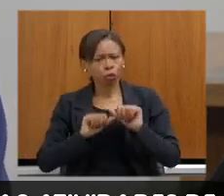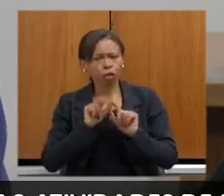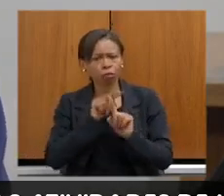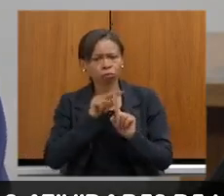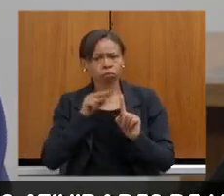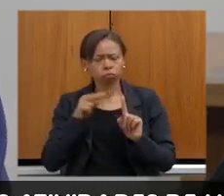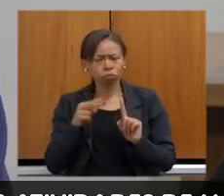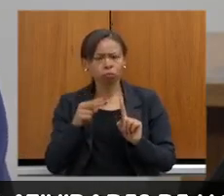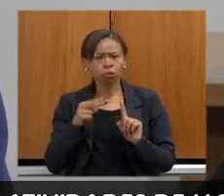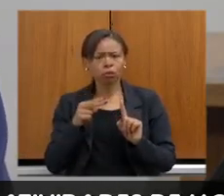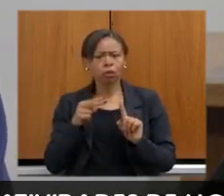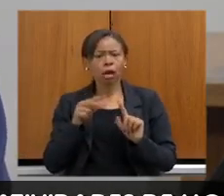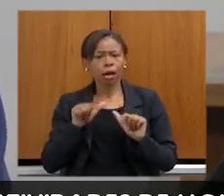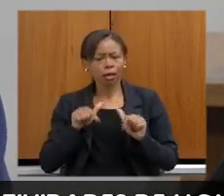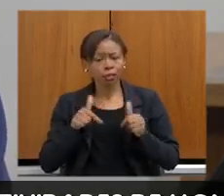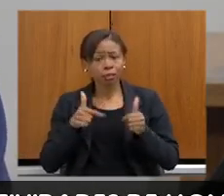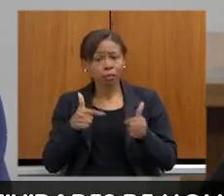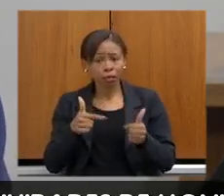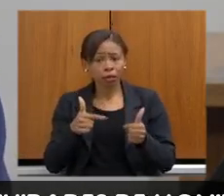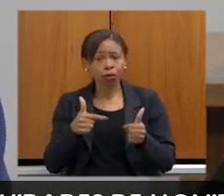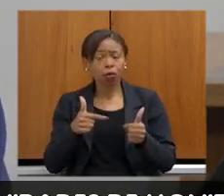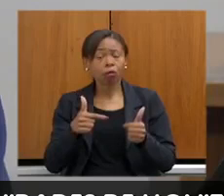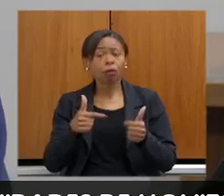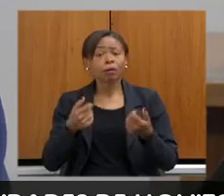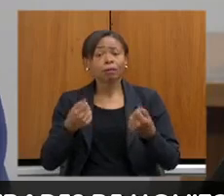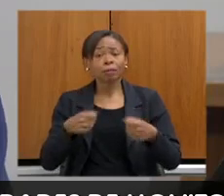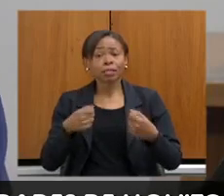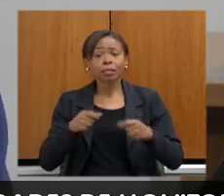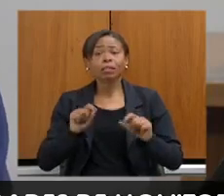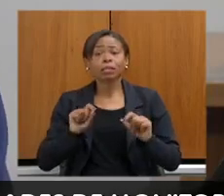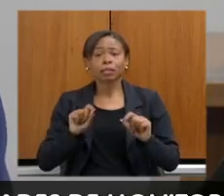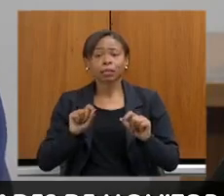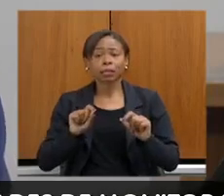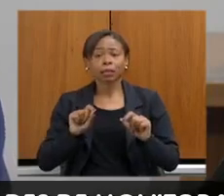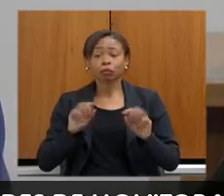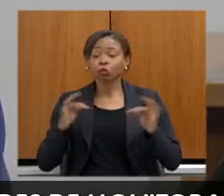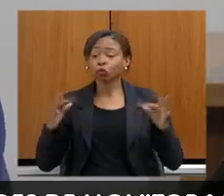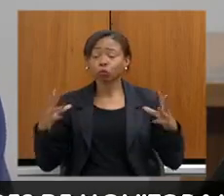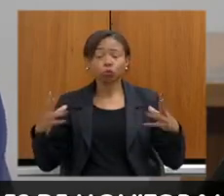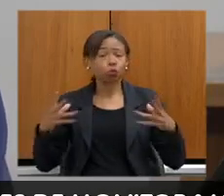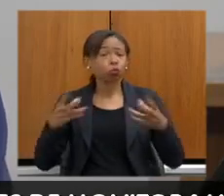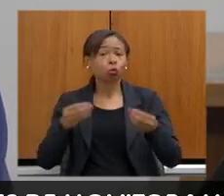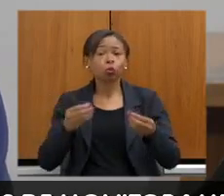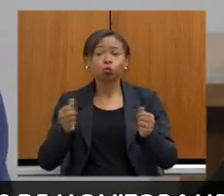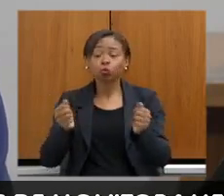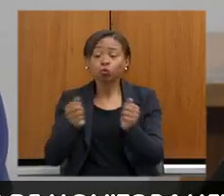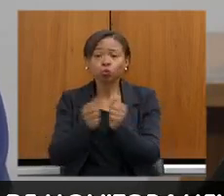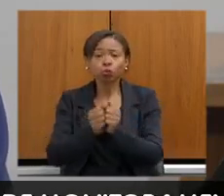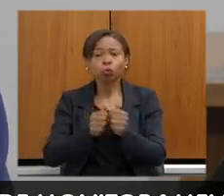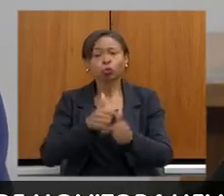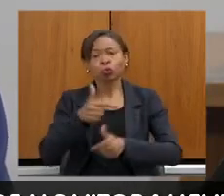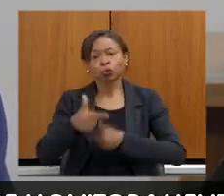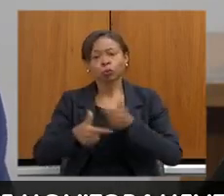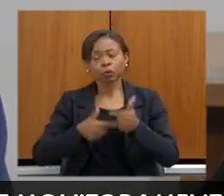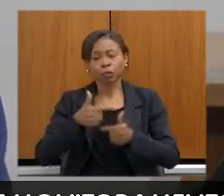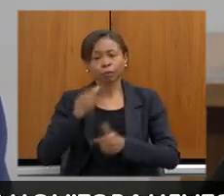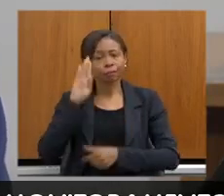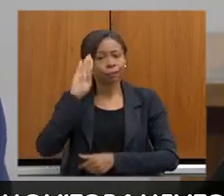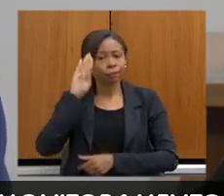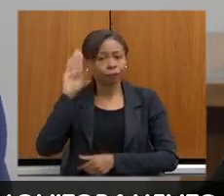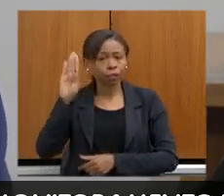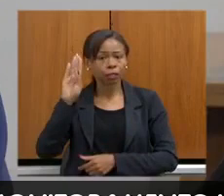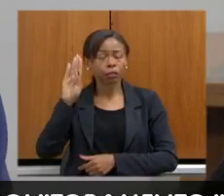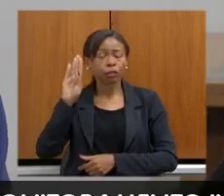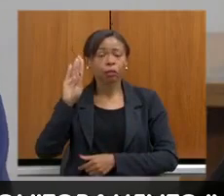conduta deve ser um trabalho de todos nós, principalmente dos ambientalistas,